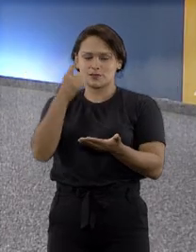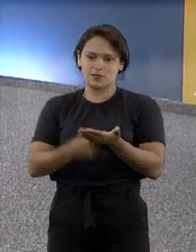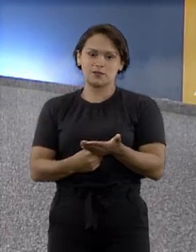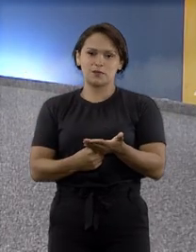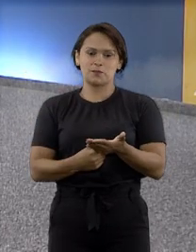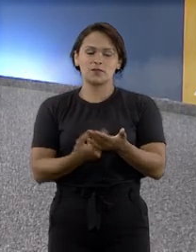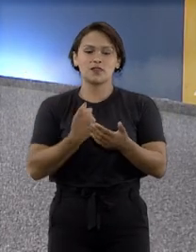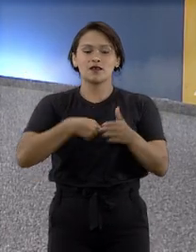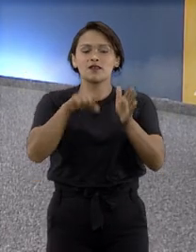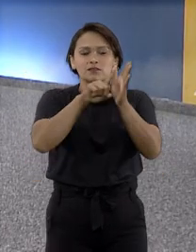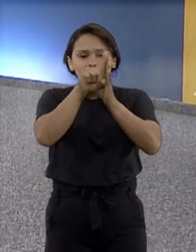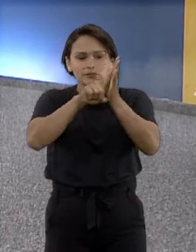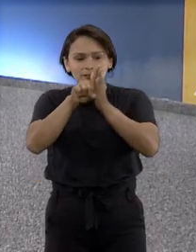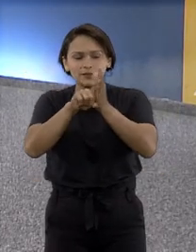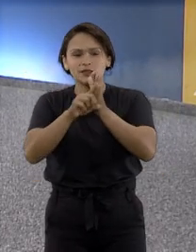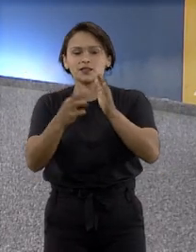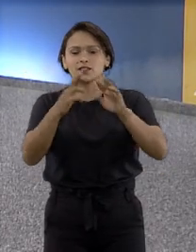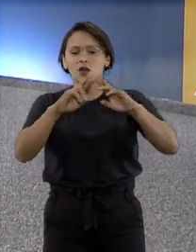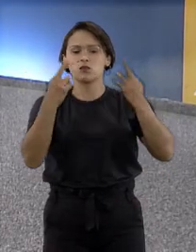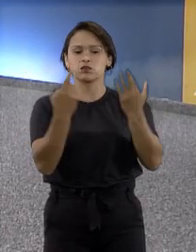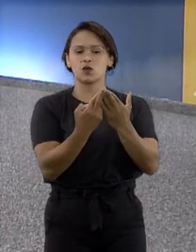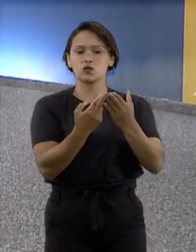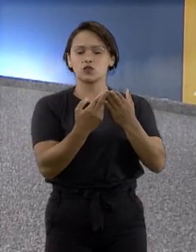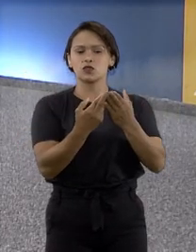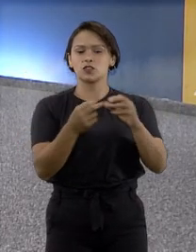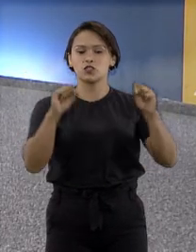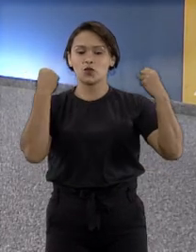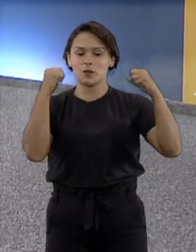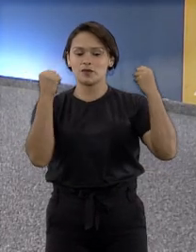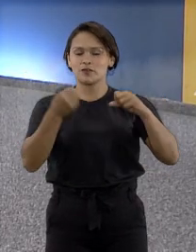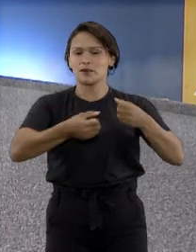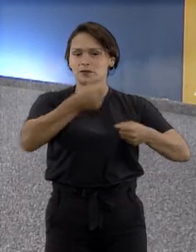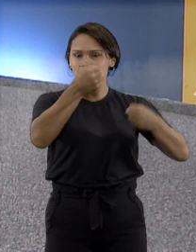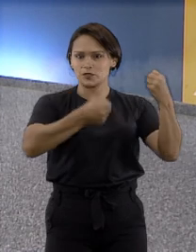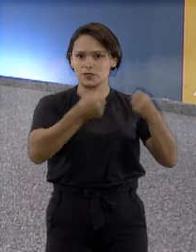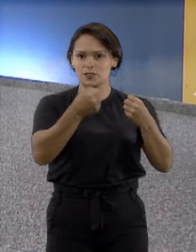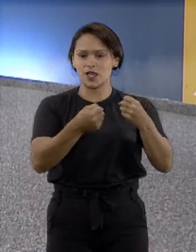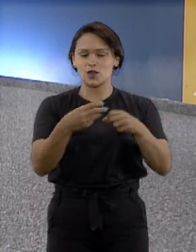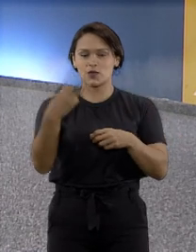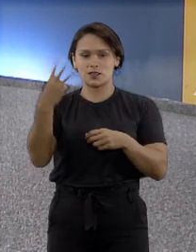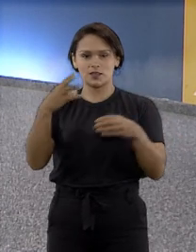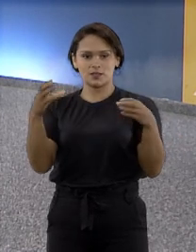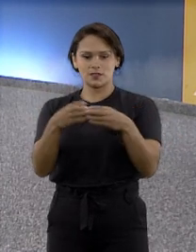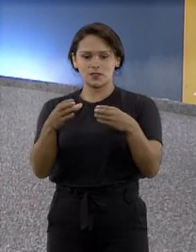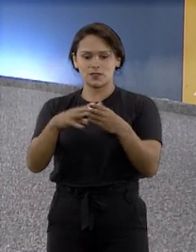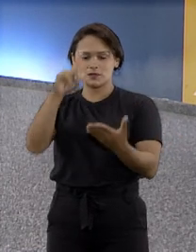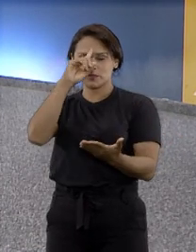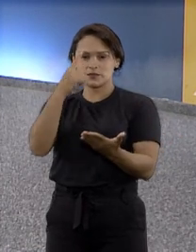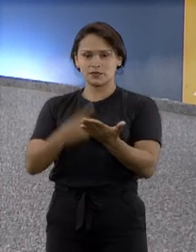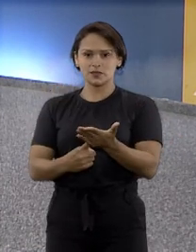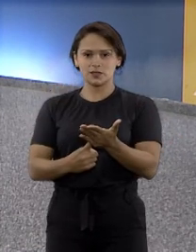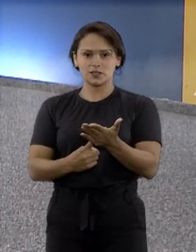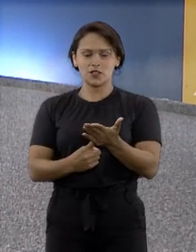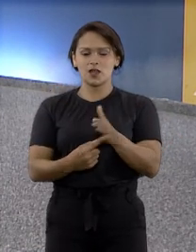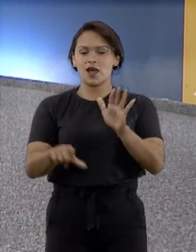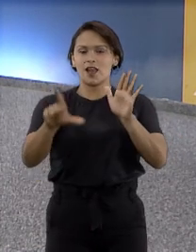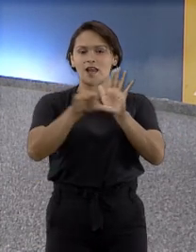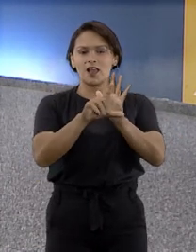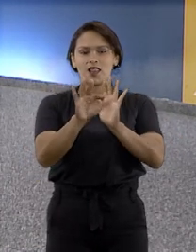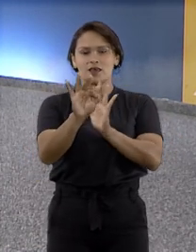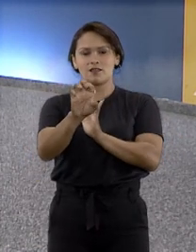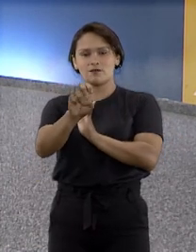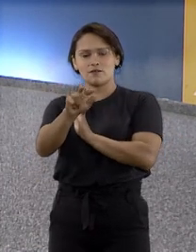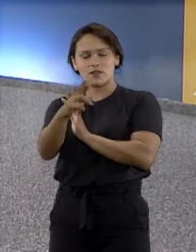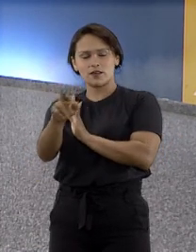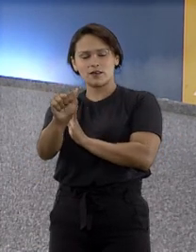Ao analisar recurso de uma concessionária, os ministros da terceira turma decidiram que a indenização da Lei Ferrari pode